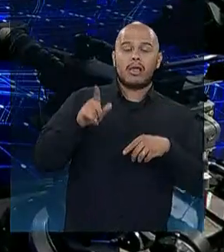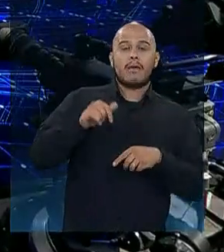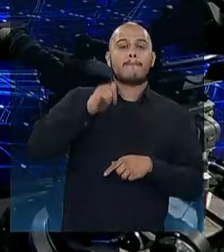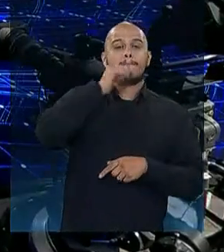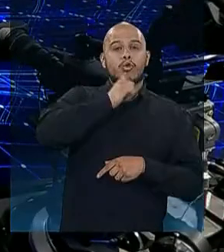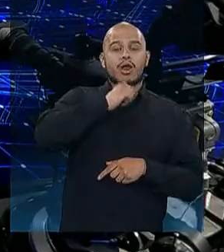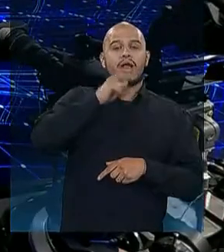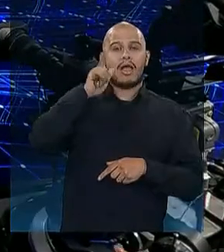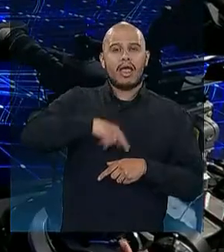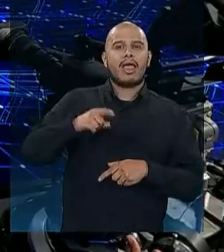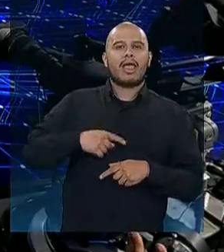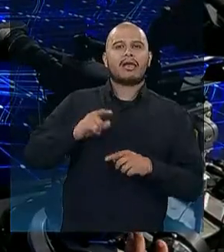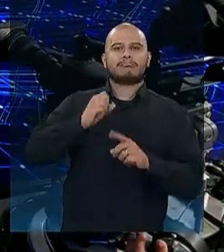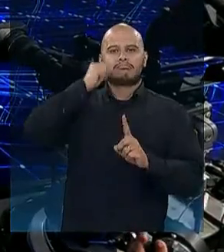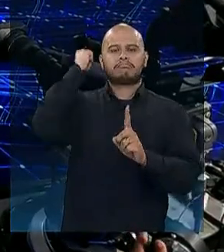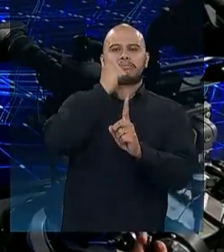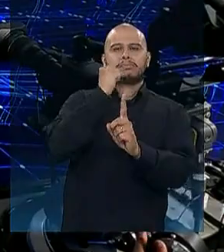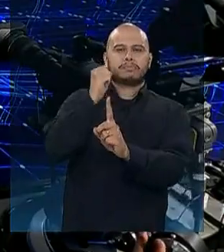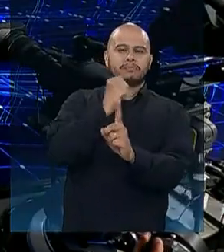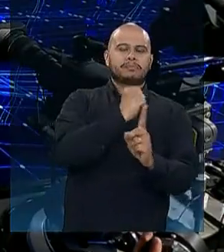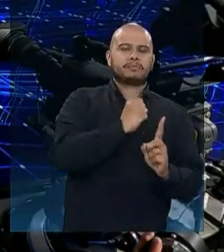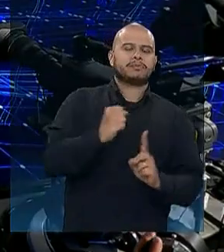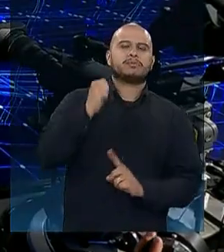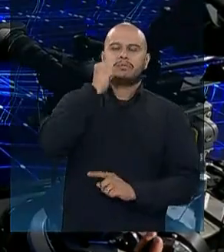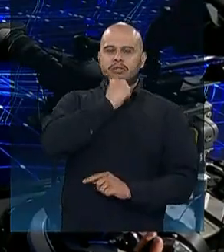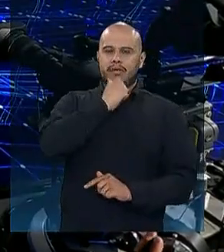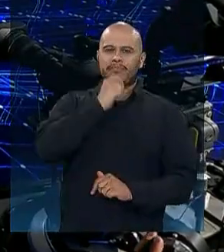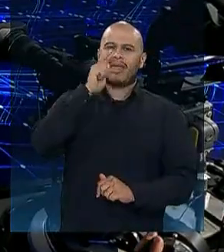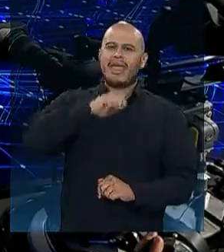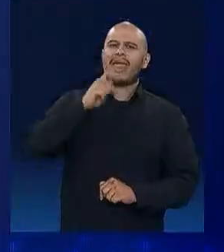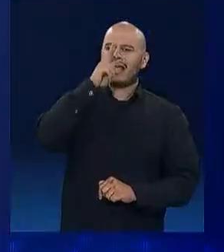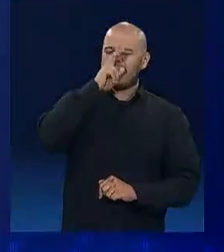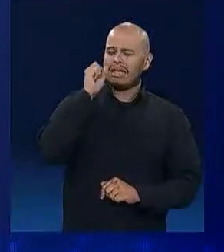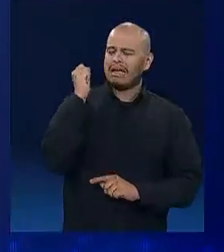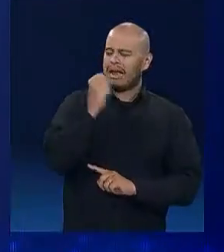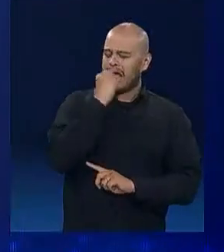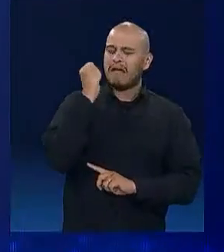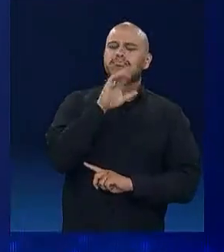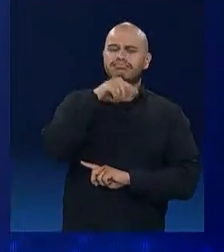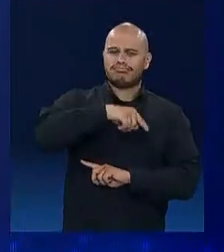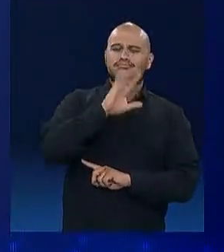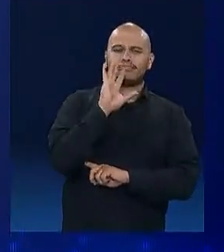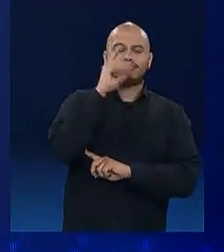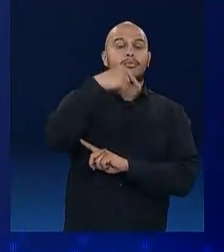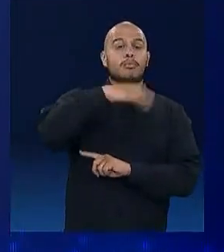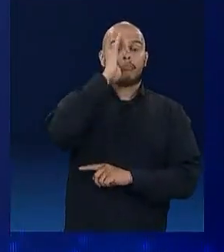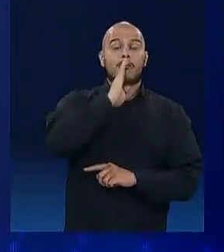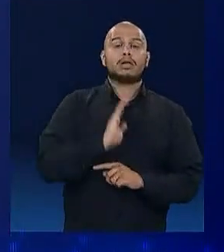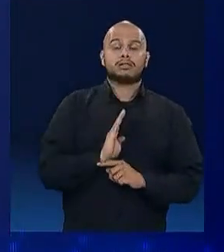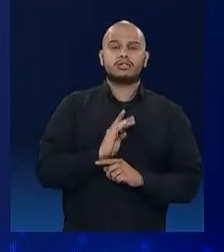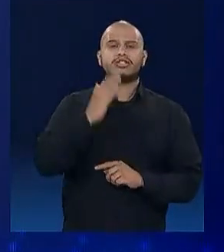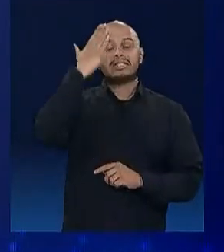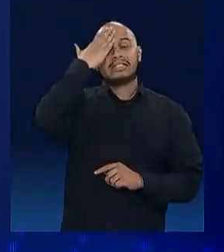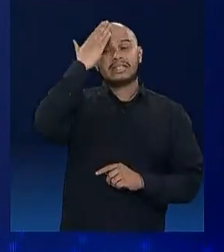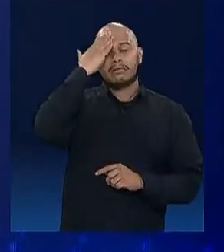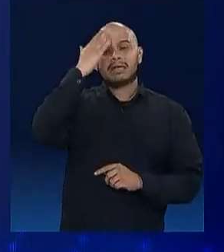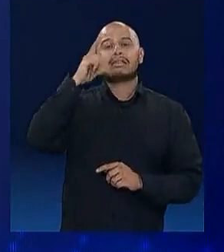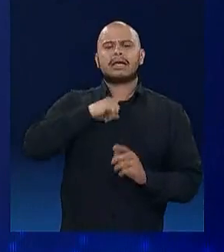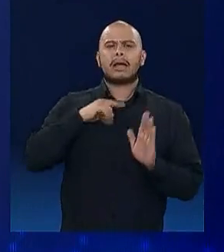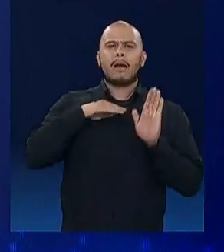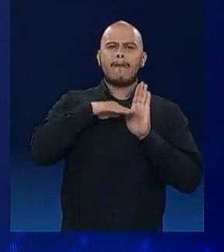de feminicídio. É algo muito grave que acontece no nosso país. E a gente sabe que há uma queda nos